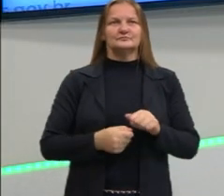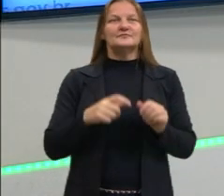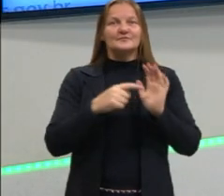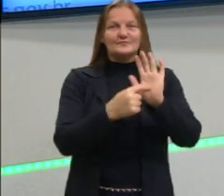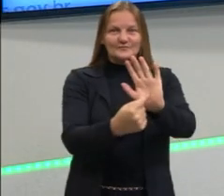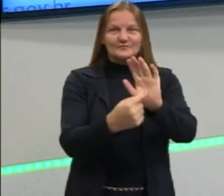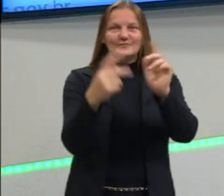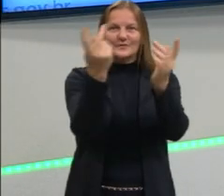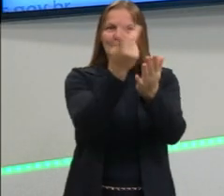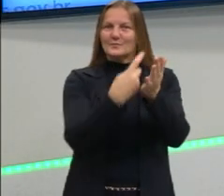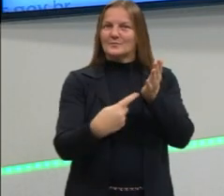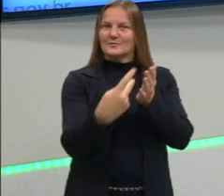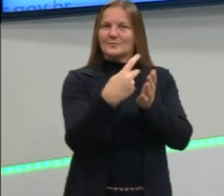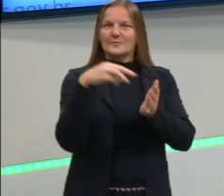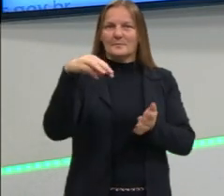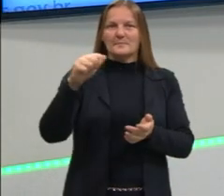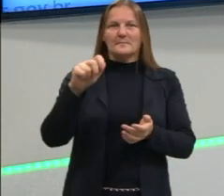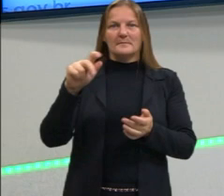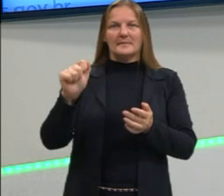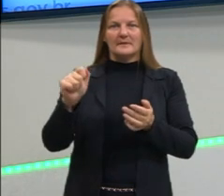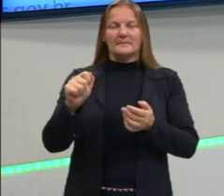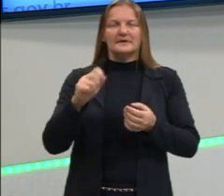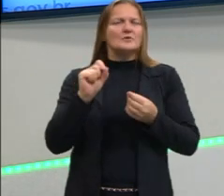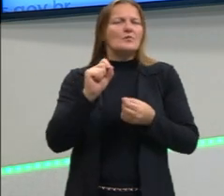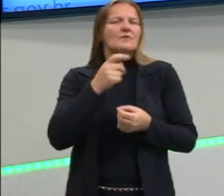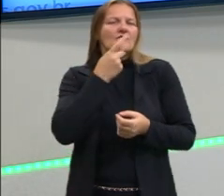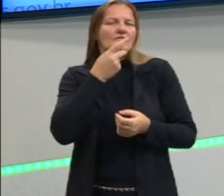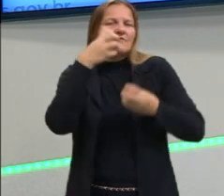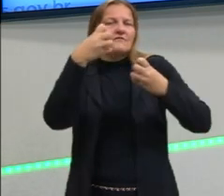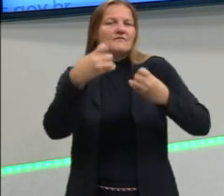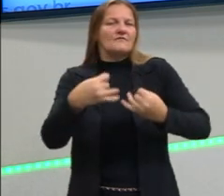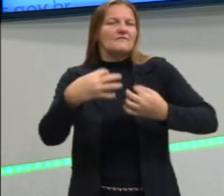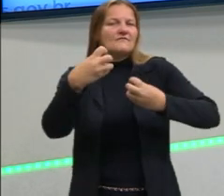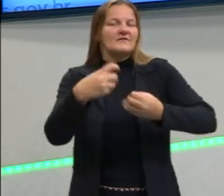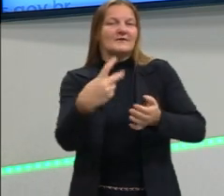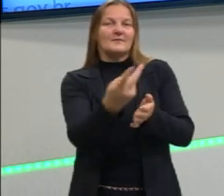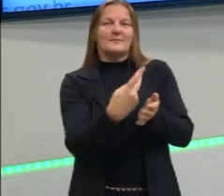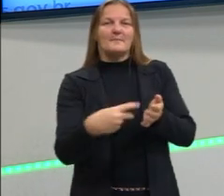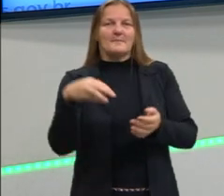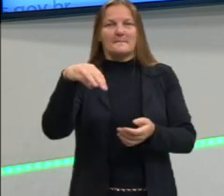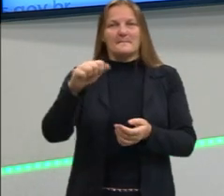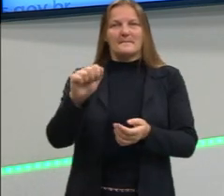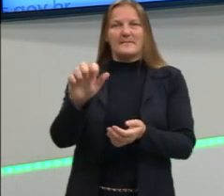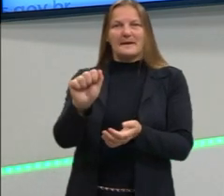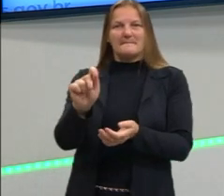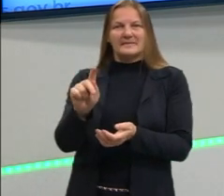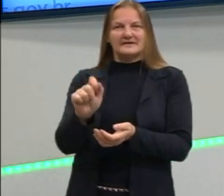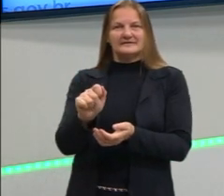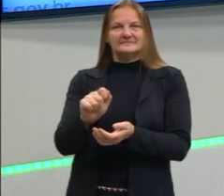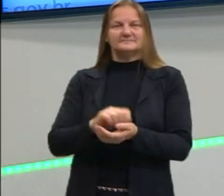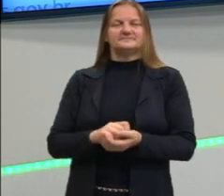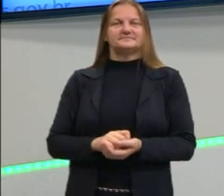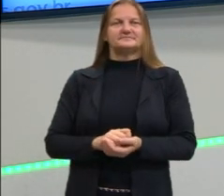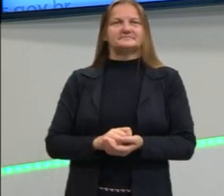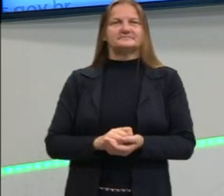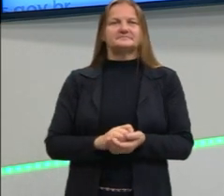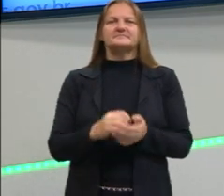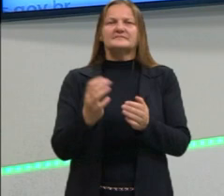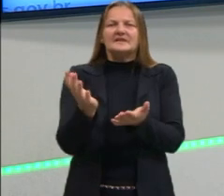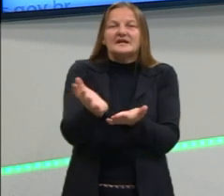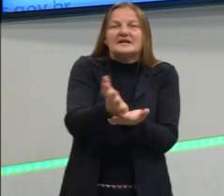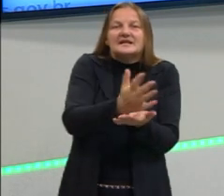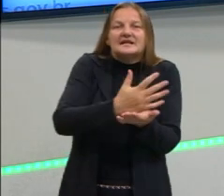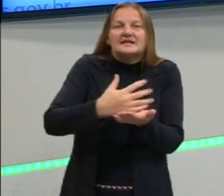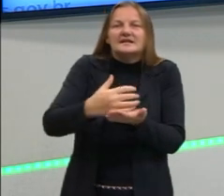mapa dos hispanohablantes na atualidade que nós tiramos com os dados